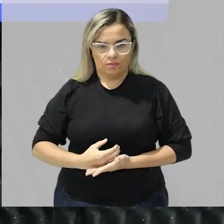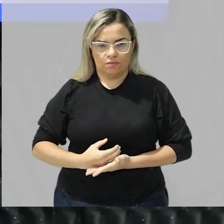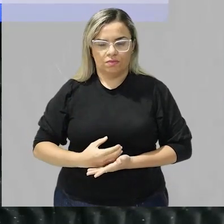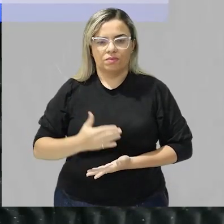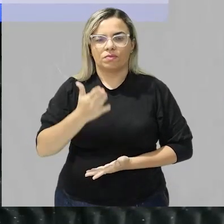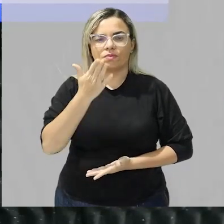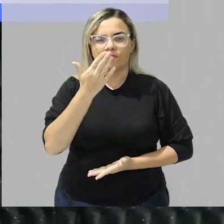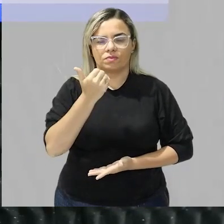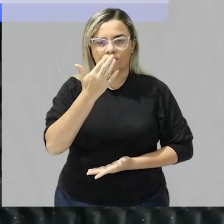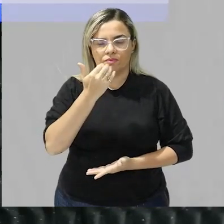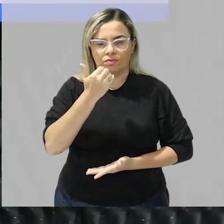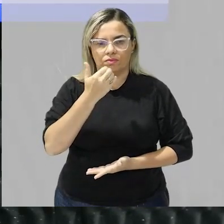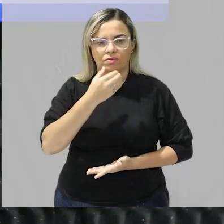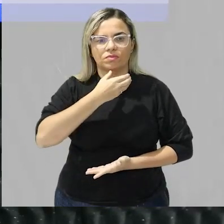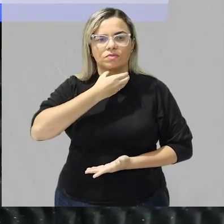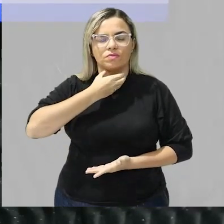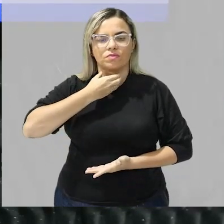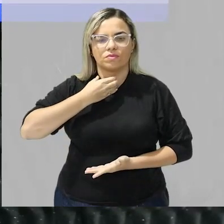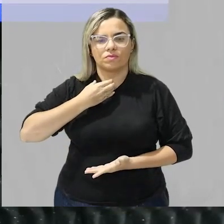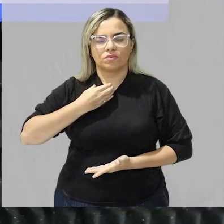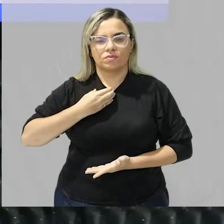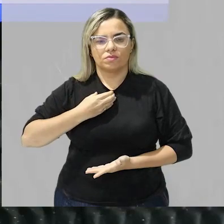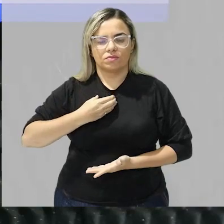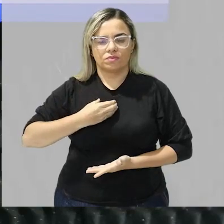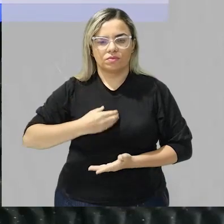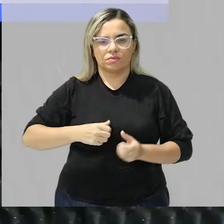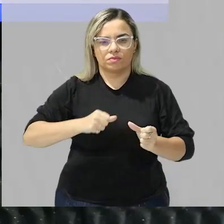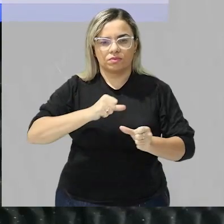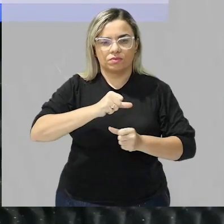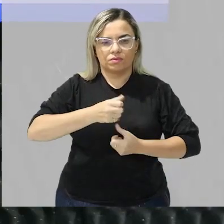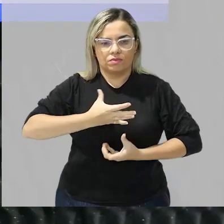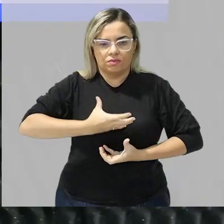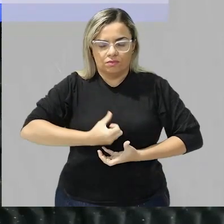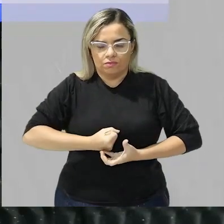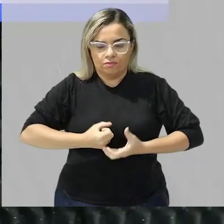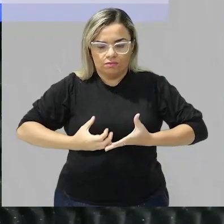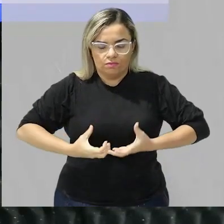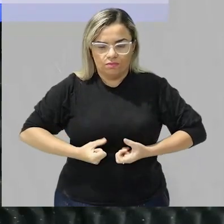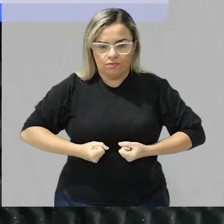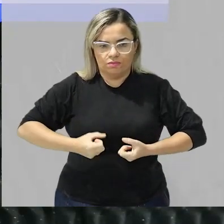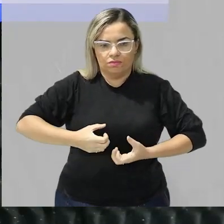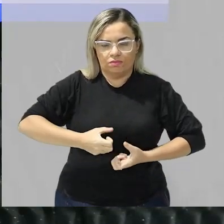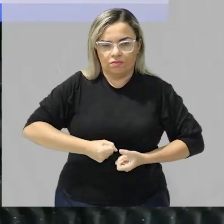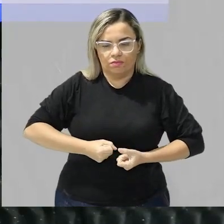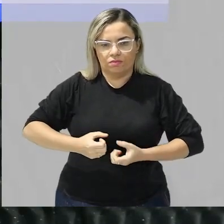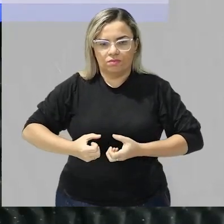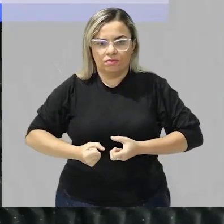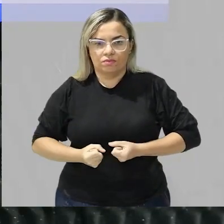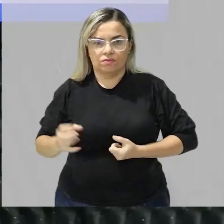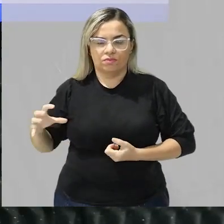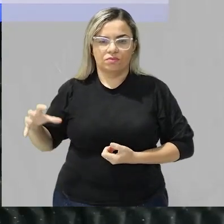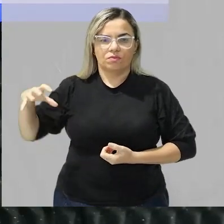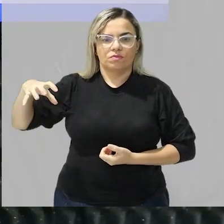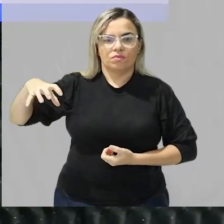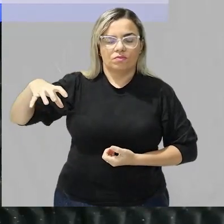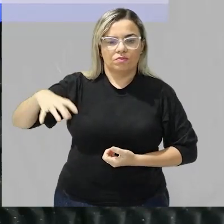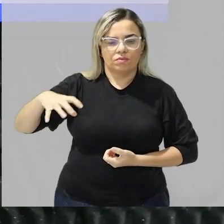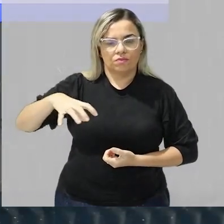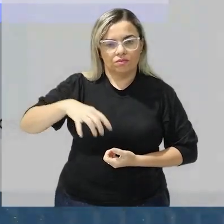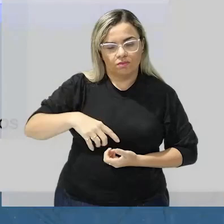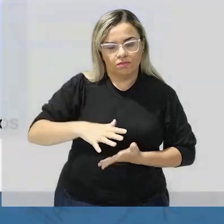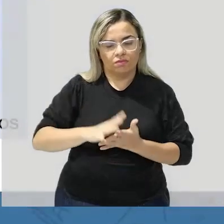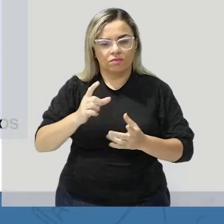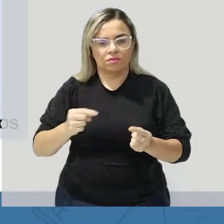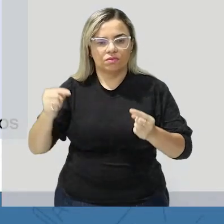ele vai passar e vai sofrendo processamentos vai sofrendo ações de enzimas com o